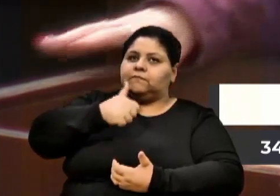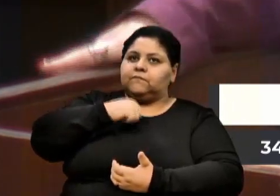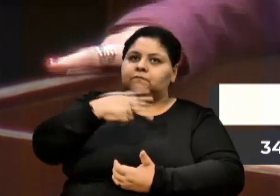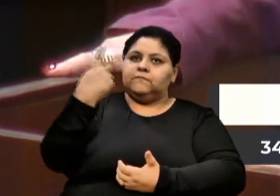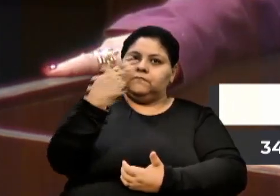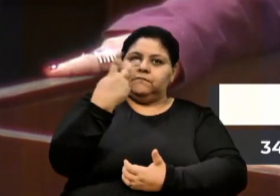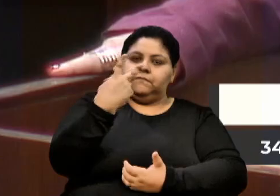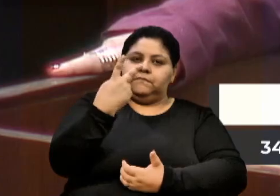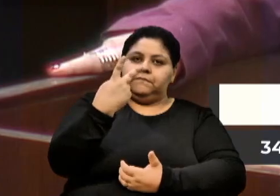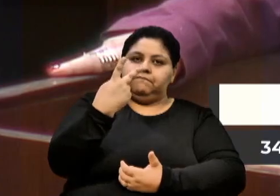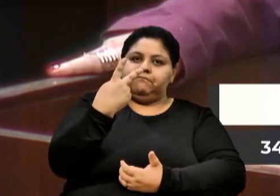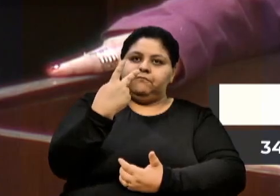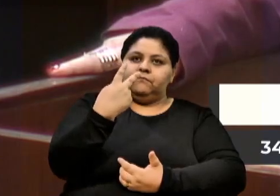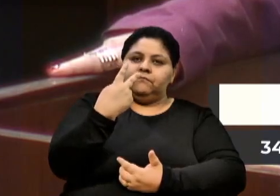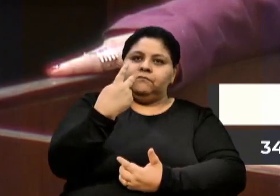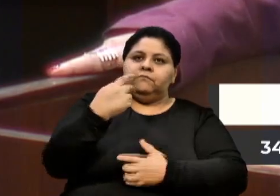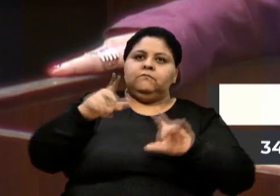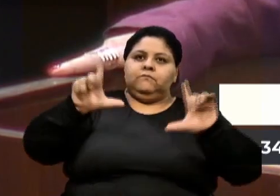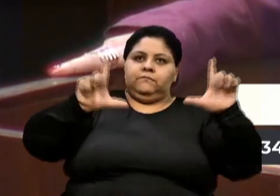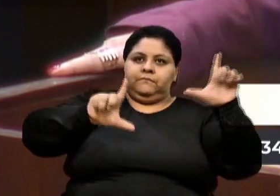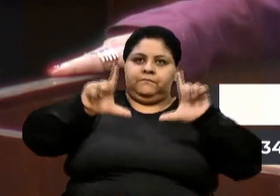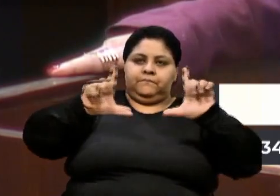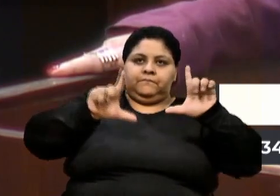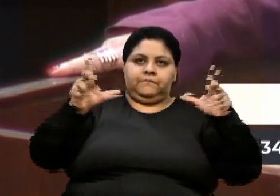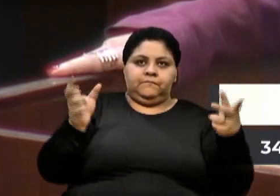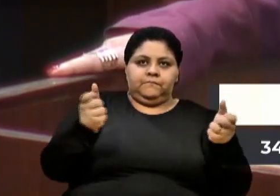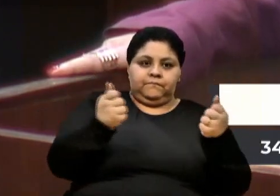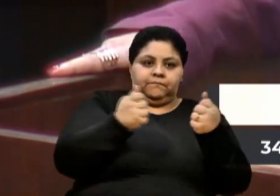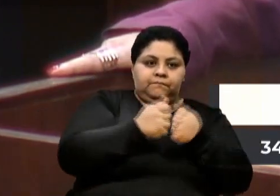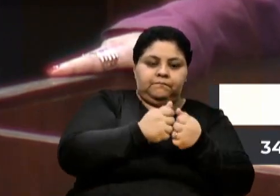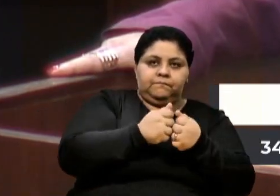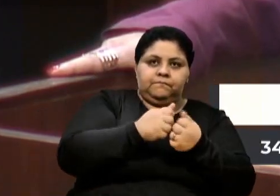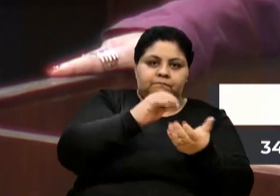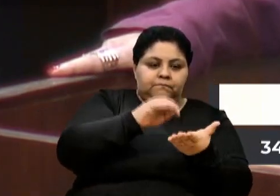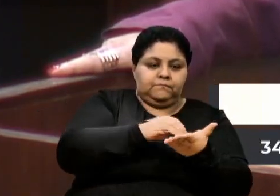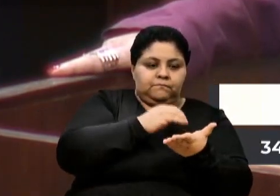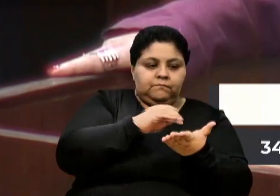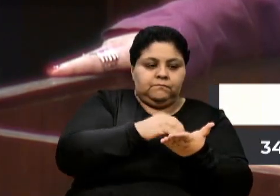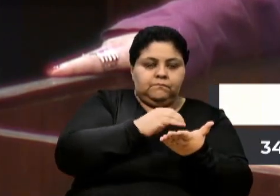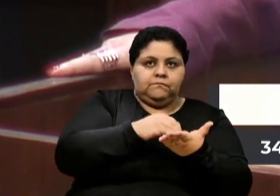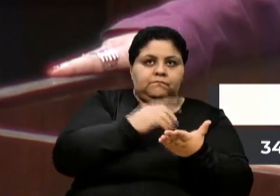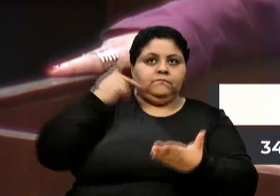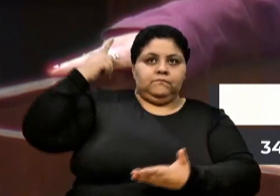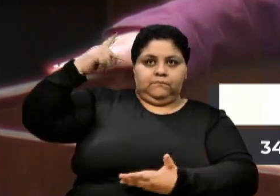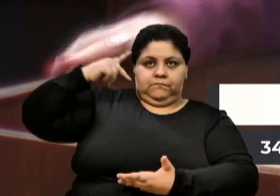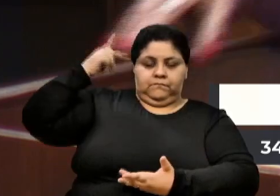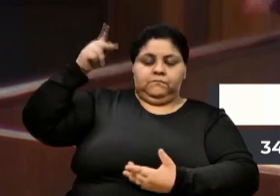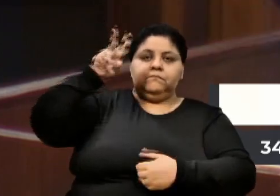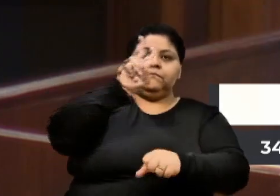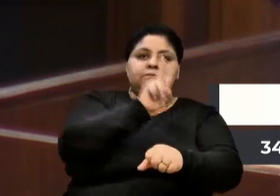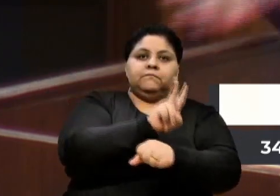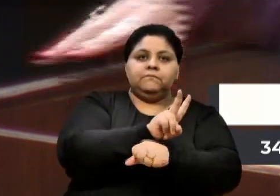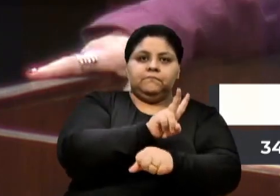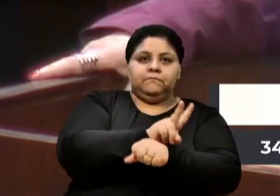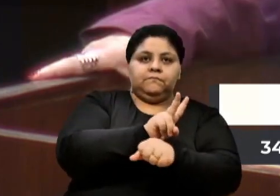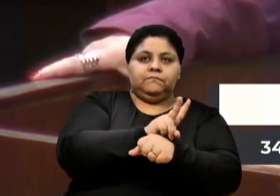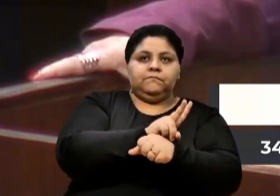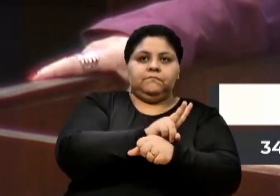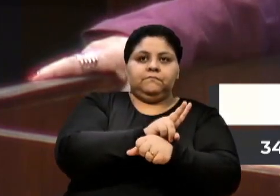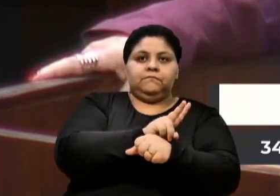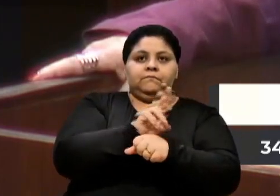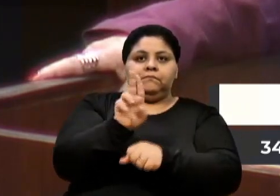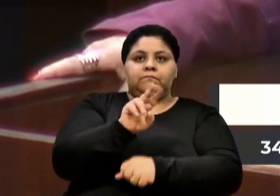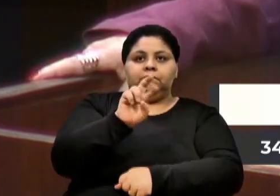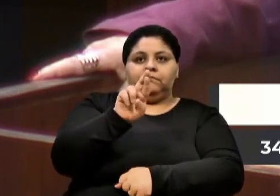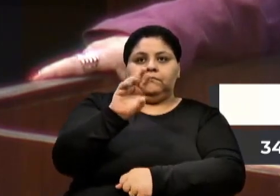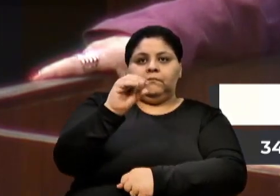eu reuni com a Secretária Nacional de Economia Econômica e Política de Cuidados, a Rosane Silva, que é